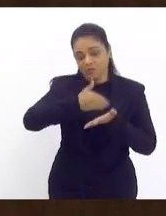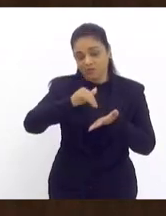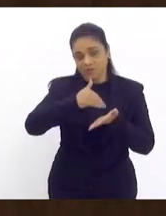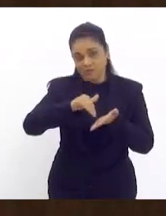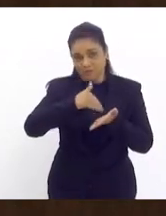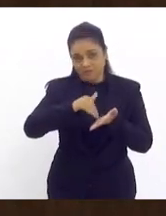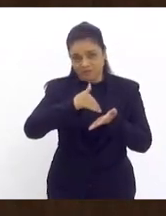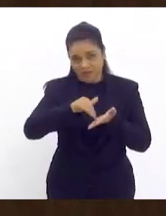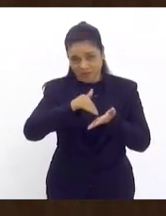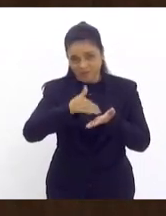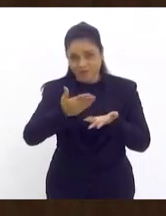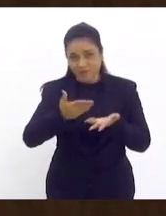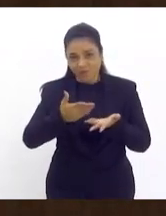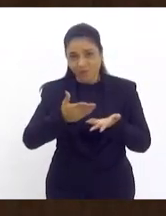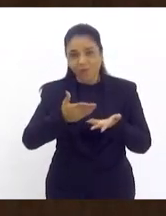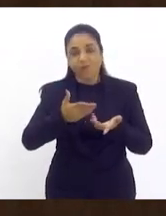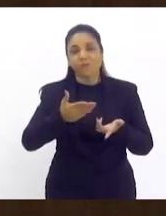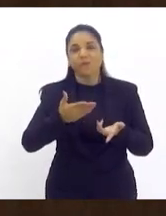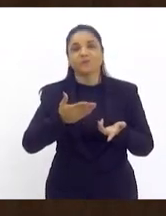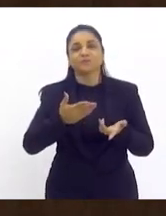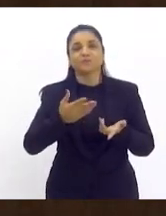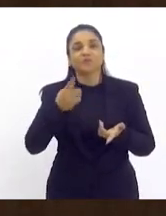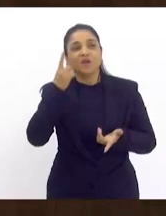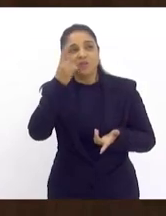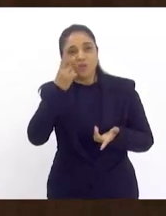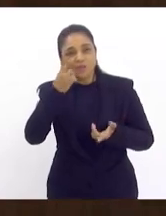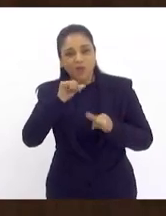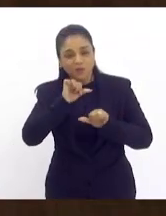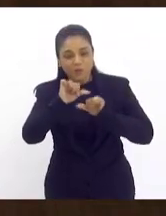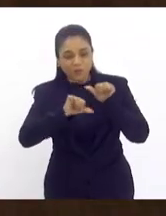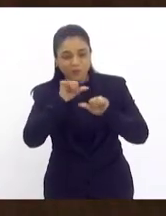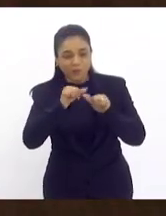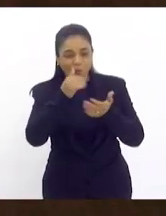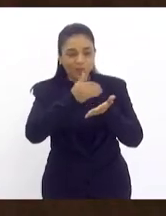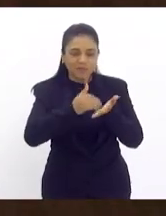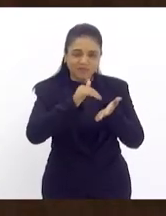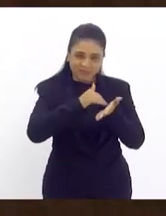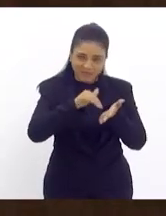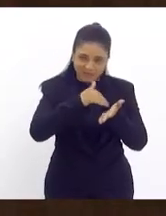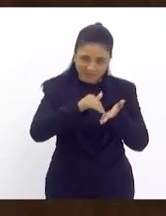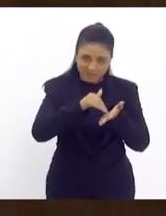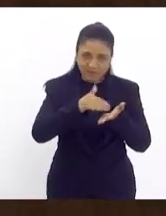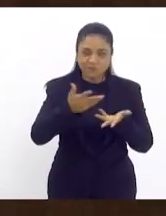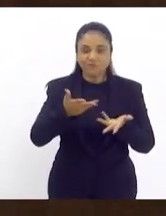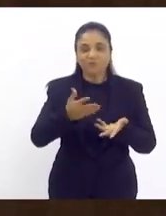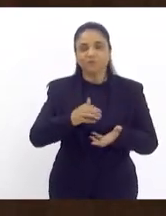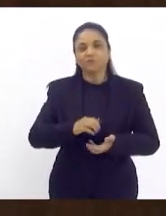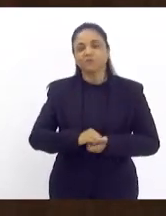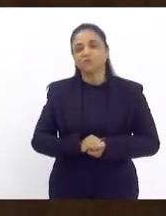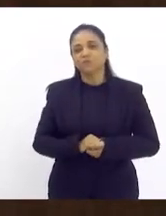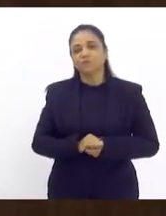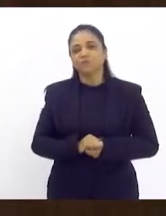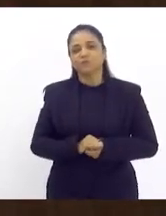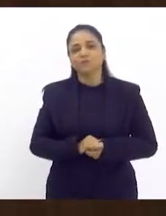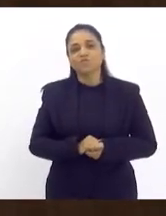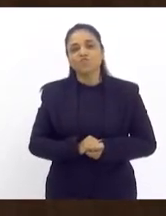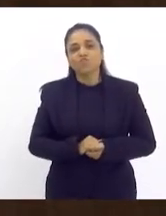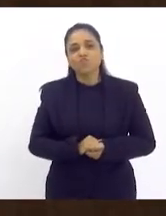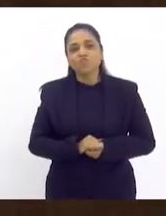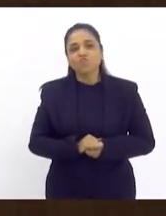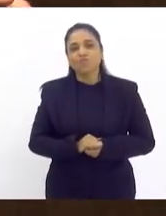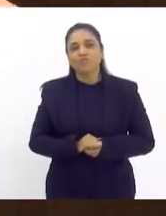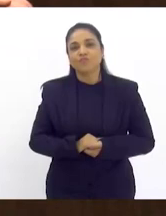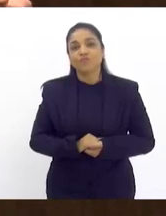mais um dublê a gente está cheio de dublê agora é deputado era secretário é mais um dublê mas a